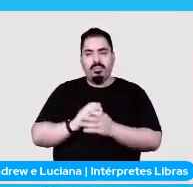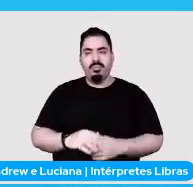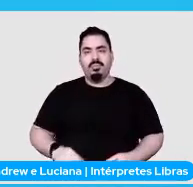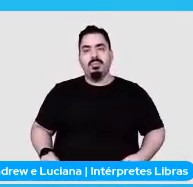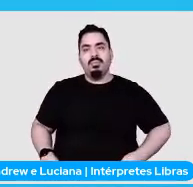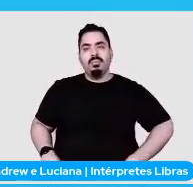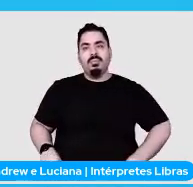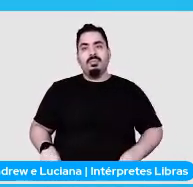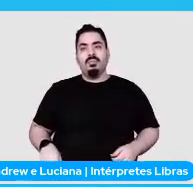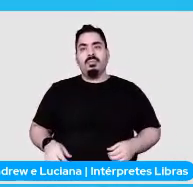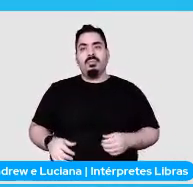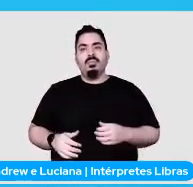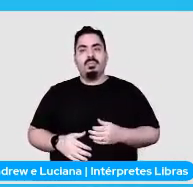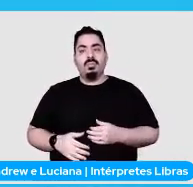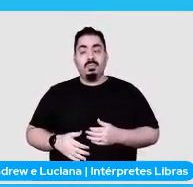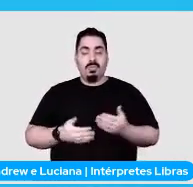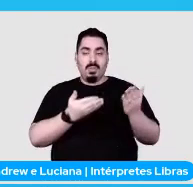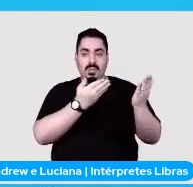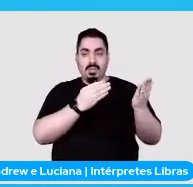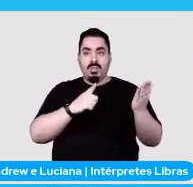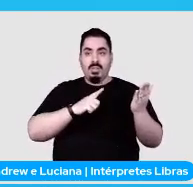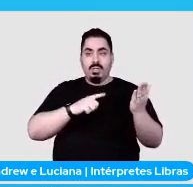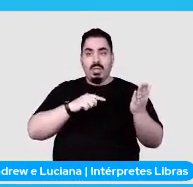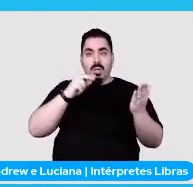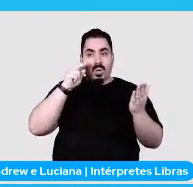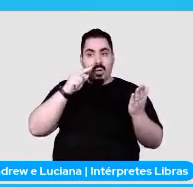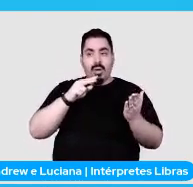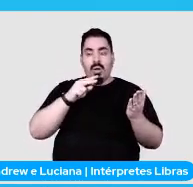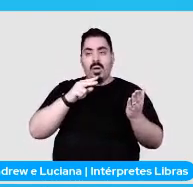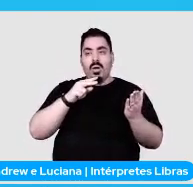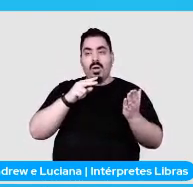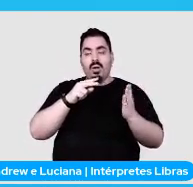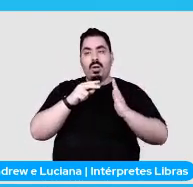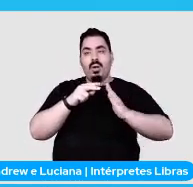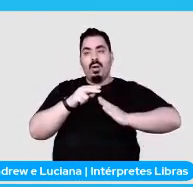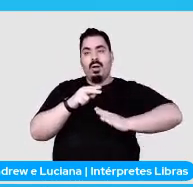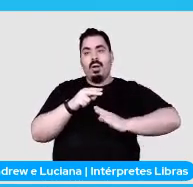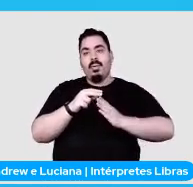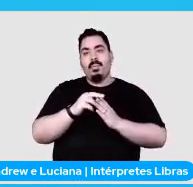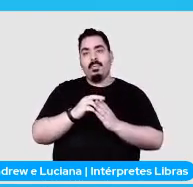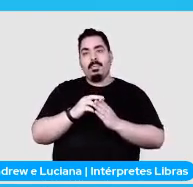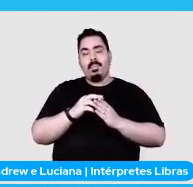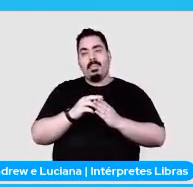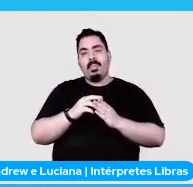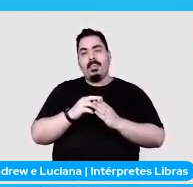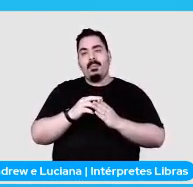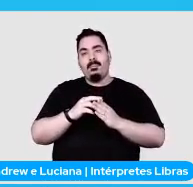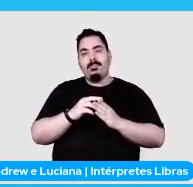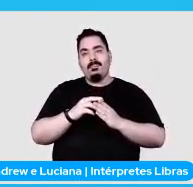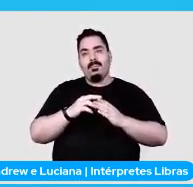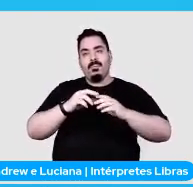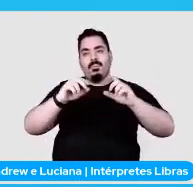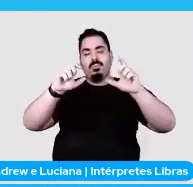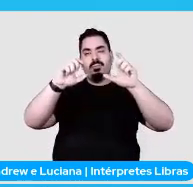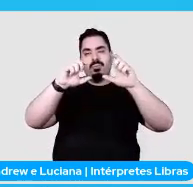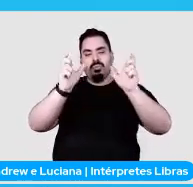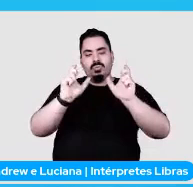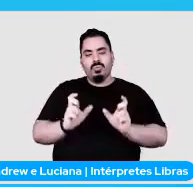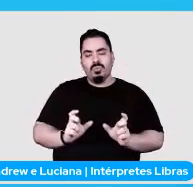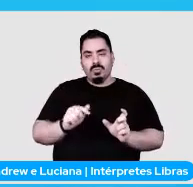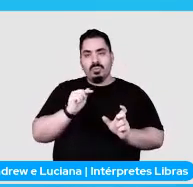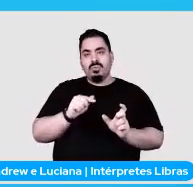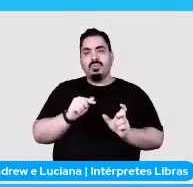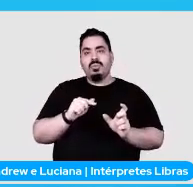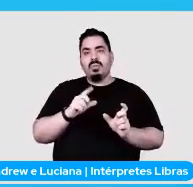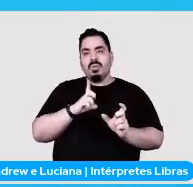Aqui eu tenho a Books to Scrap, que é a spiderzinha que eu fiz ano passado. Esse ano eu não tive coragem